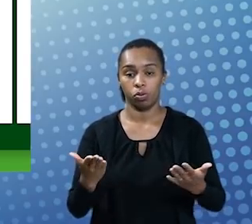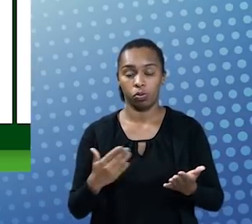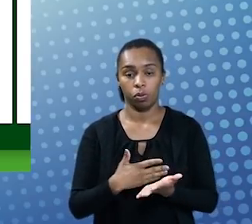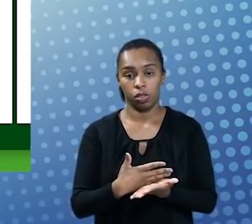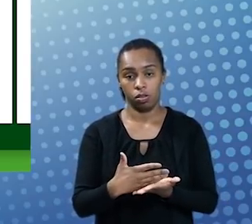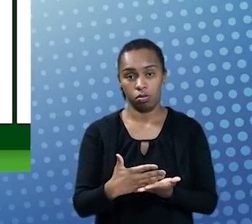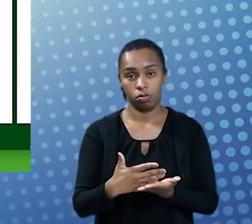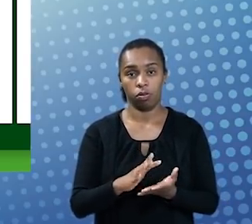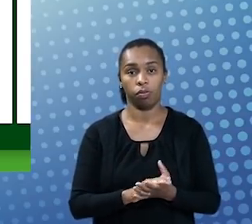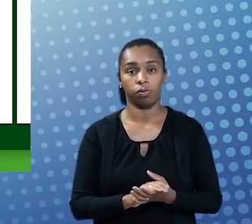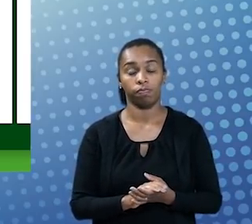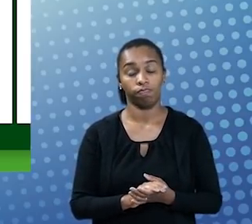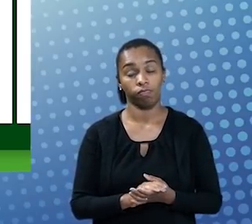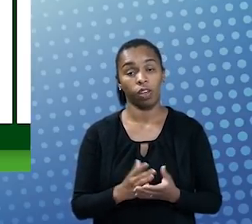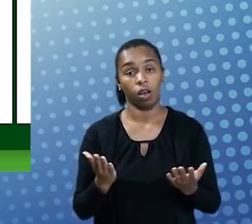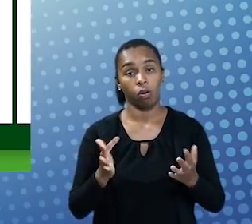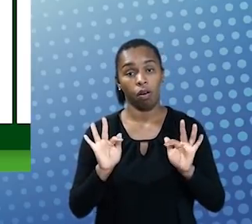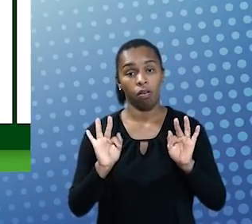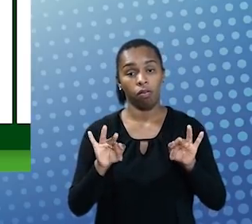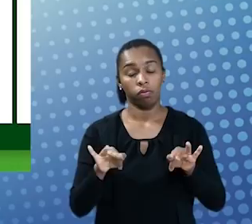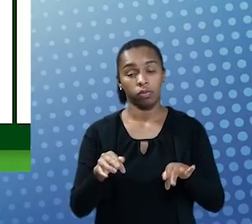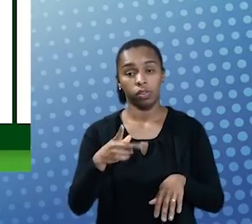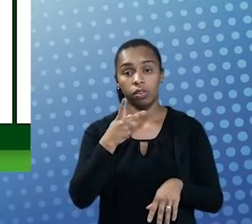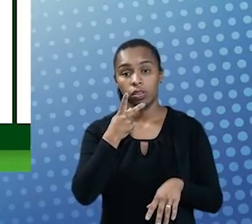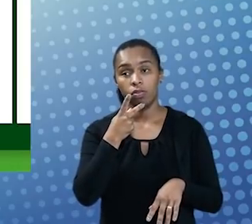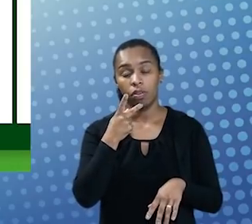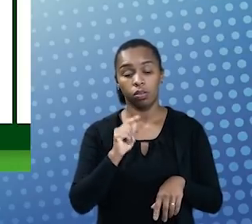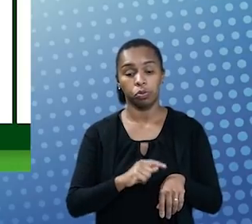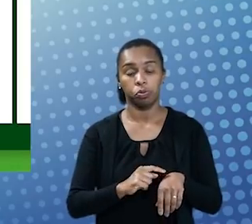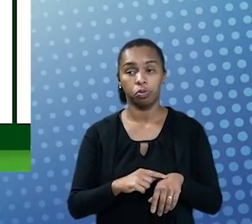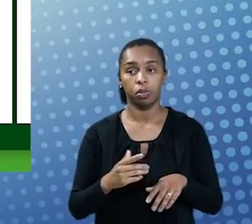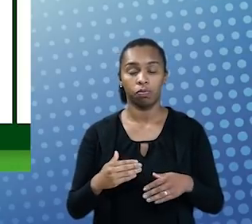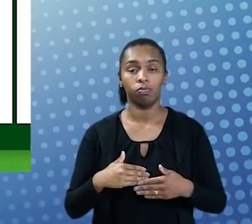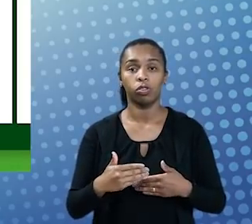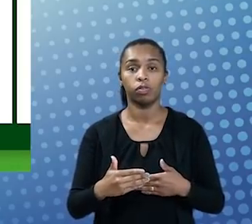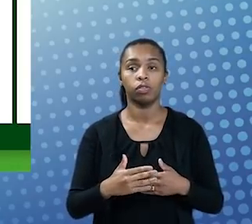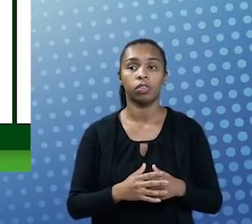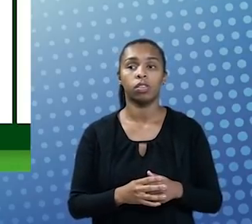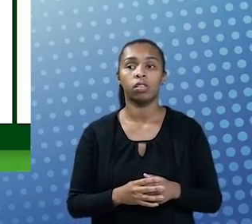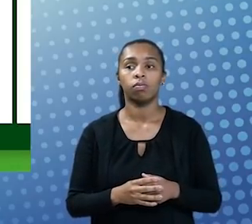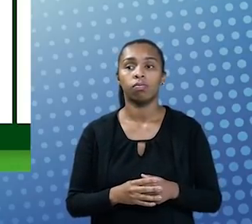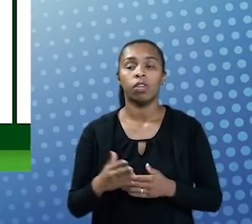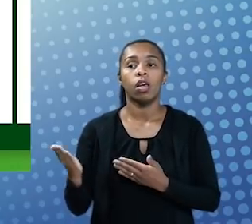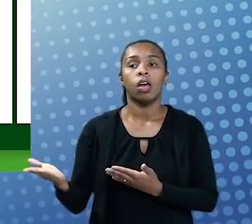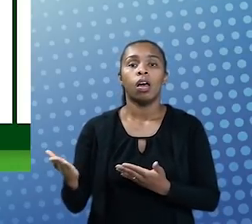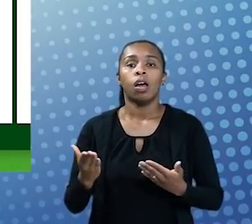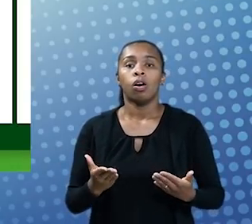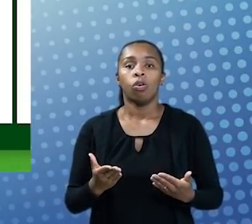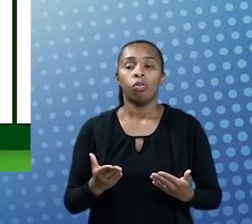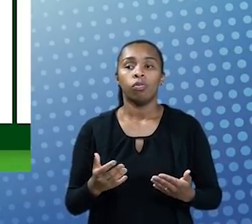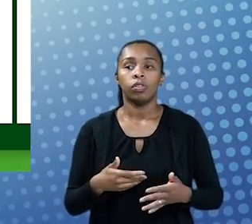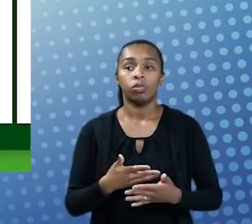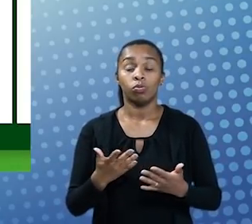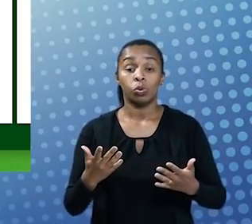iniciativa. Eu finalizo a minha fala nesse momento, podemos avançar, inclusive convidando a todos para continuar esse debate